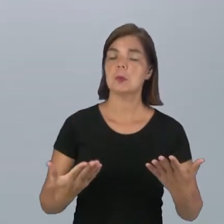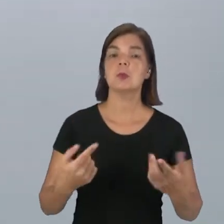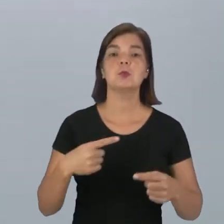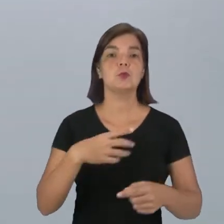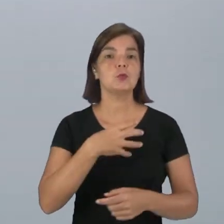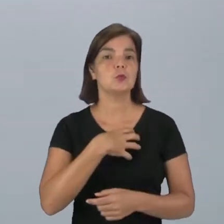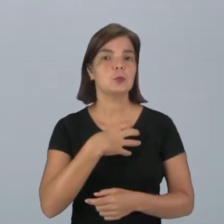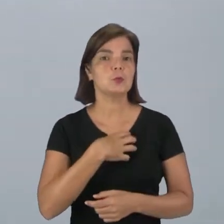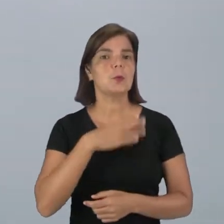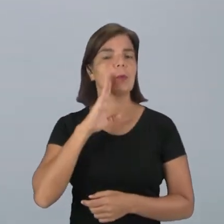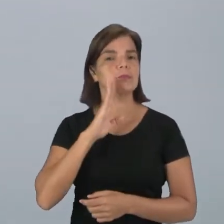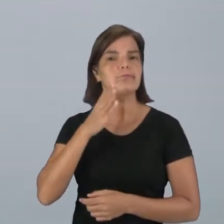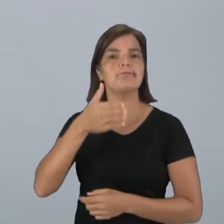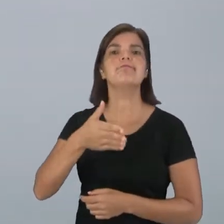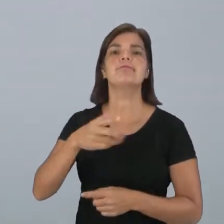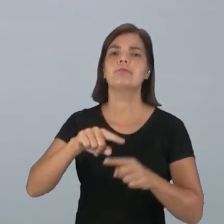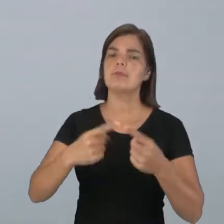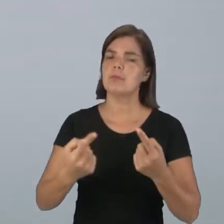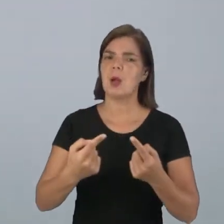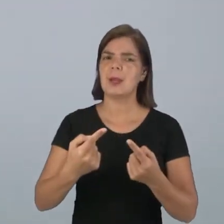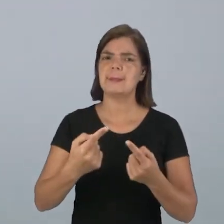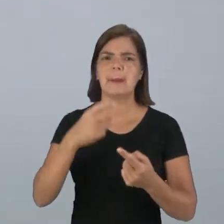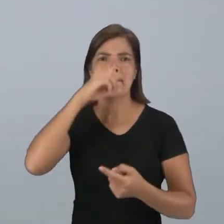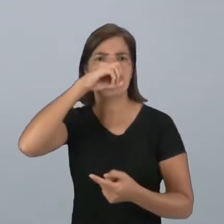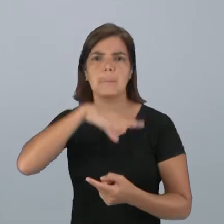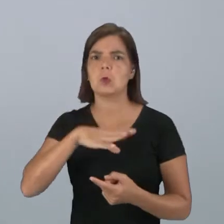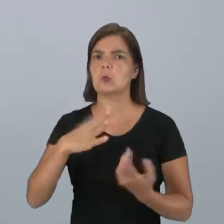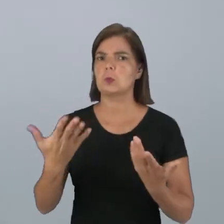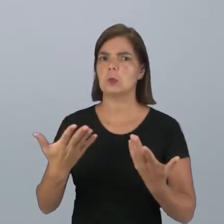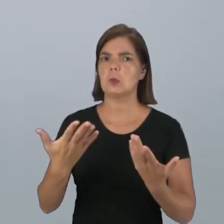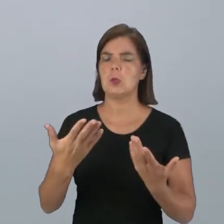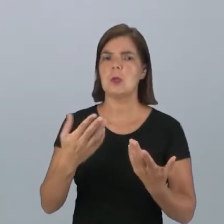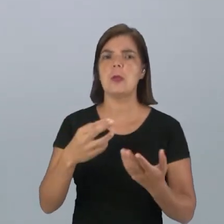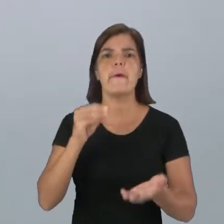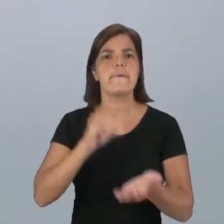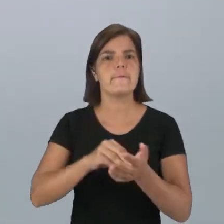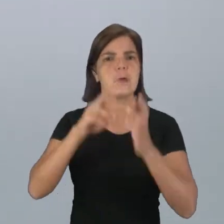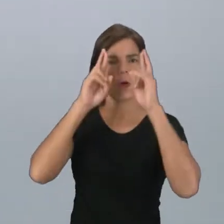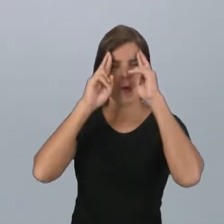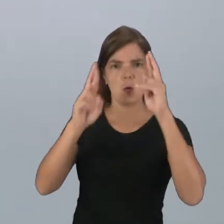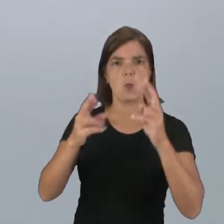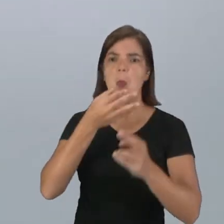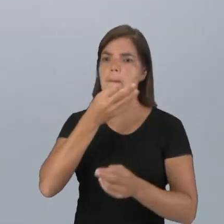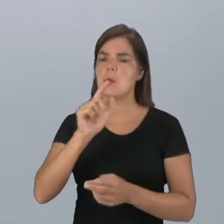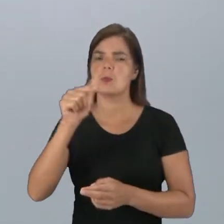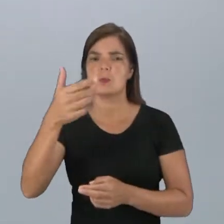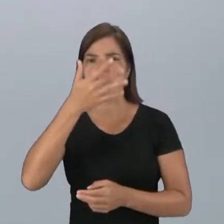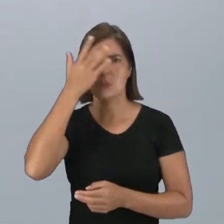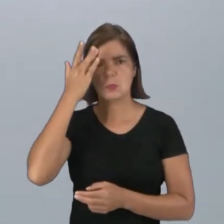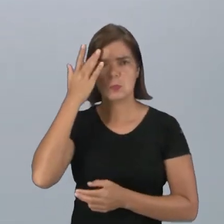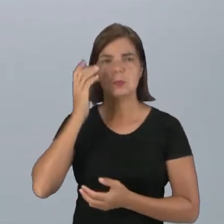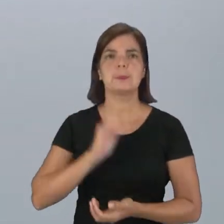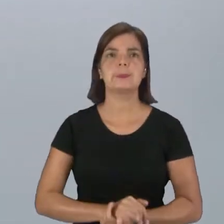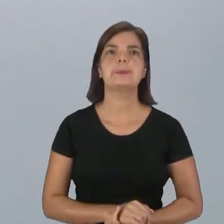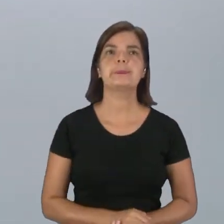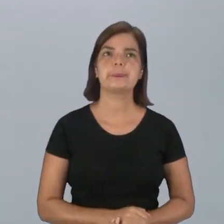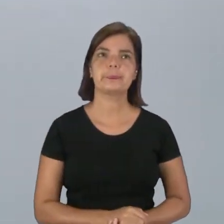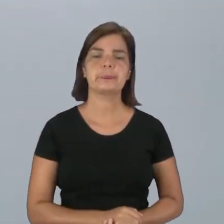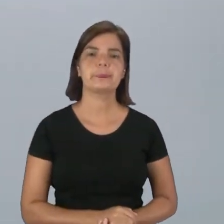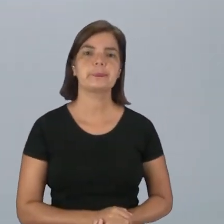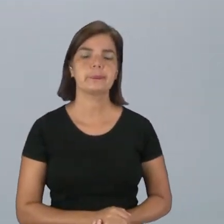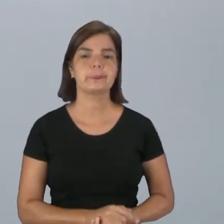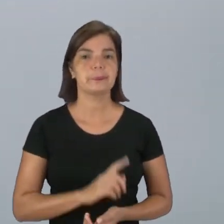de maneira direta, mas sem agredir e sem desrespeitar a opinião do outro. Vamos a outro